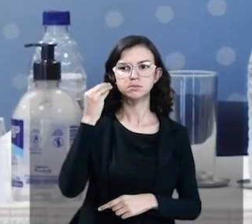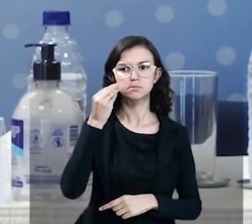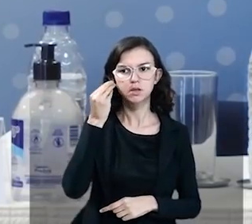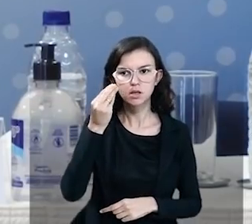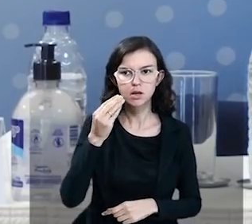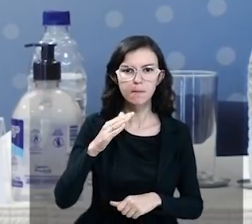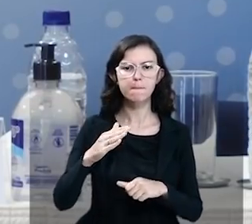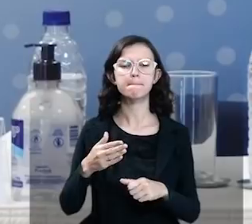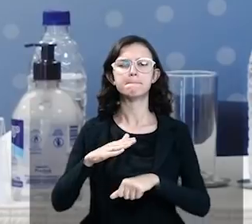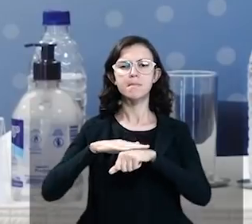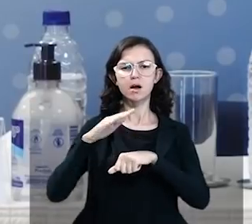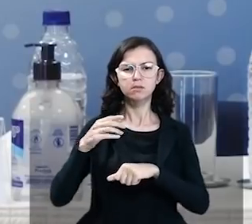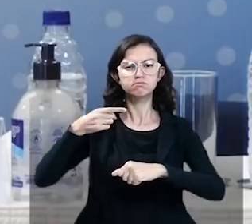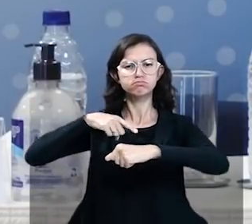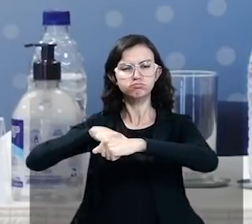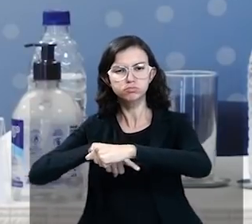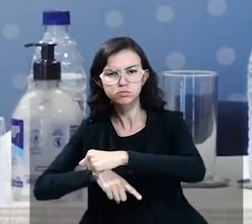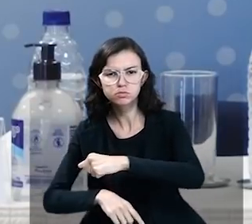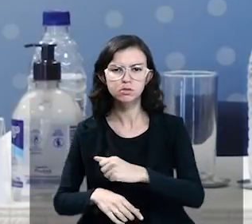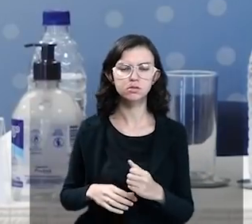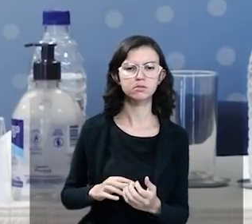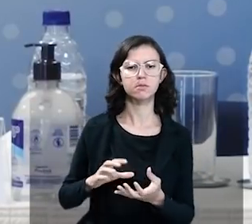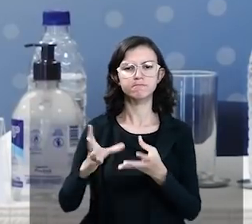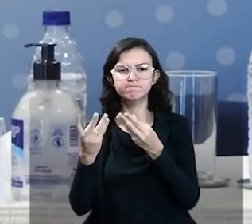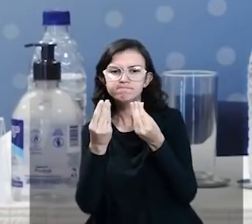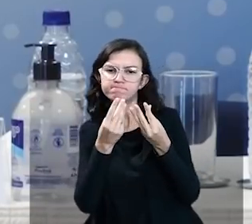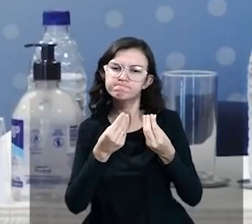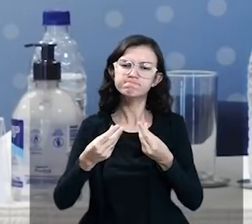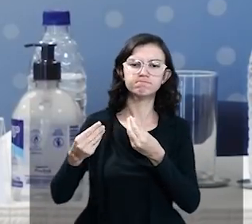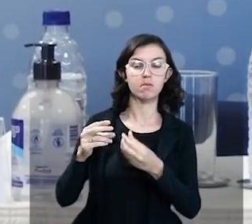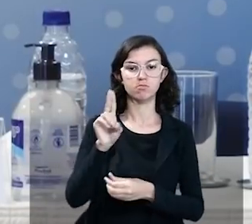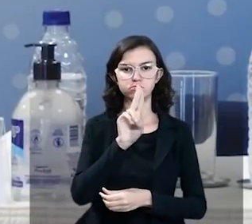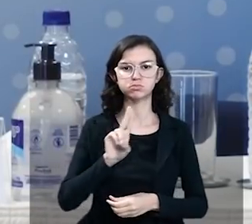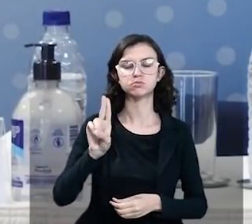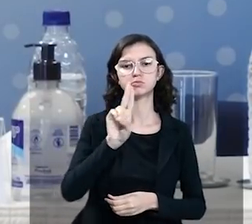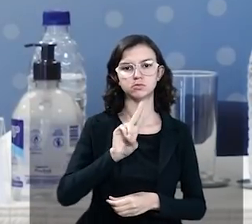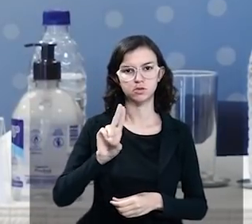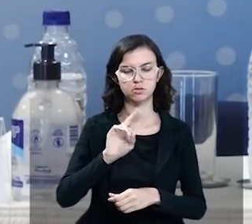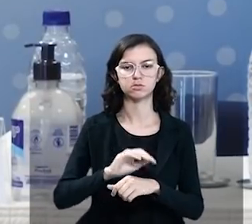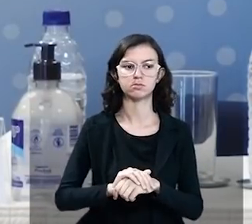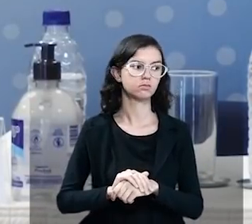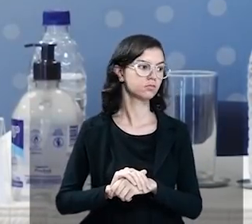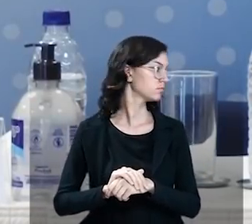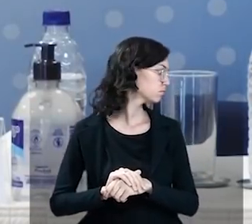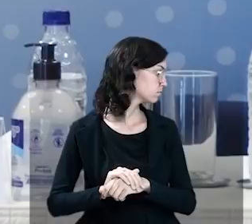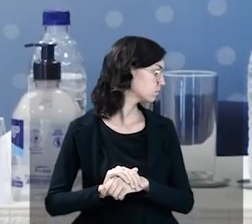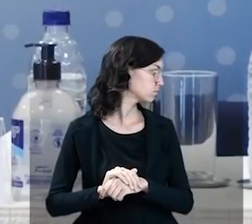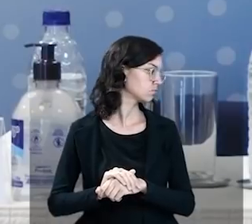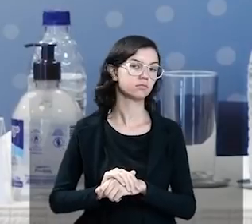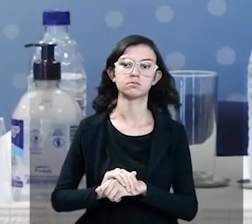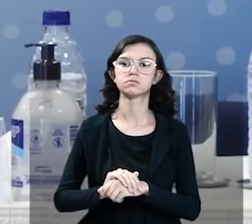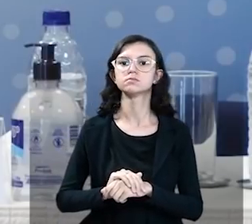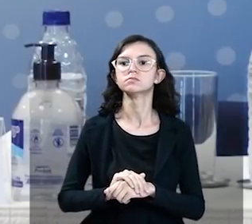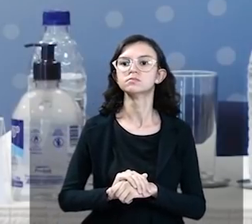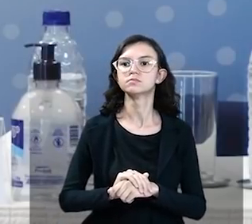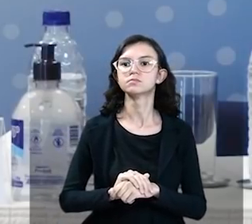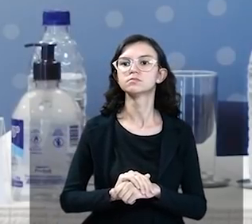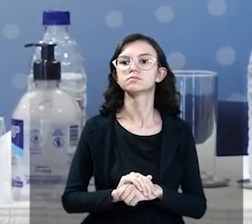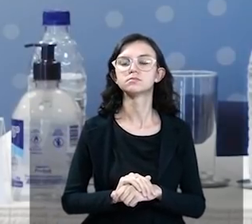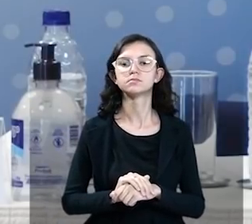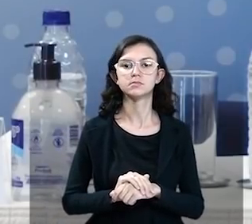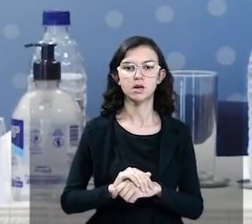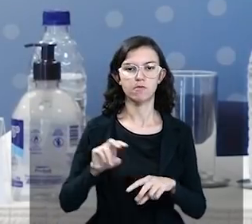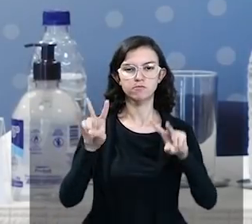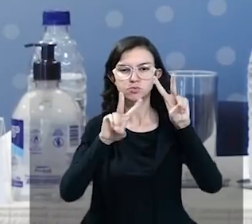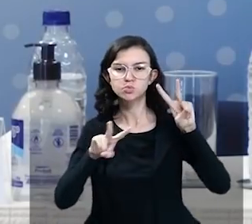experiências muito mais imersivas, muito mais sensoriais do uso. E nós temos certeza que essas